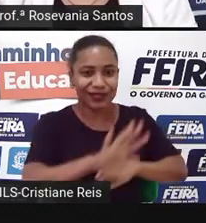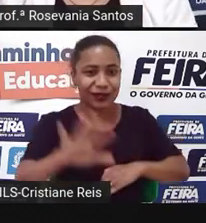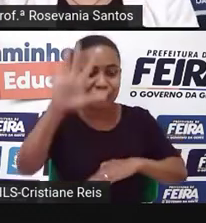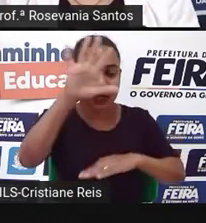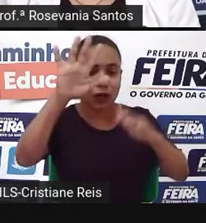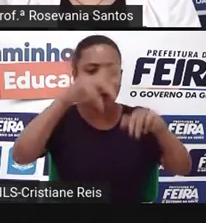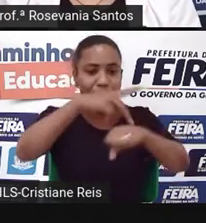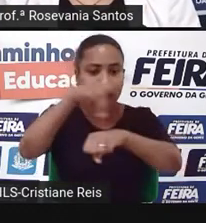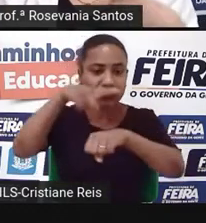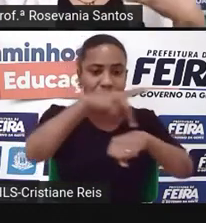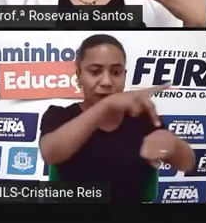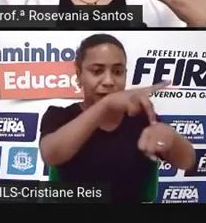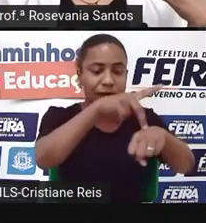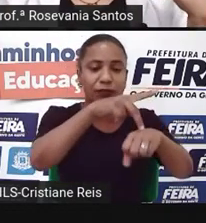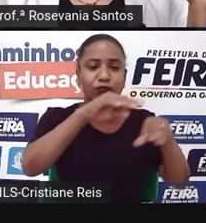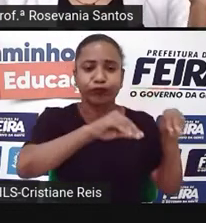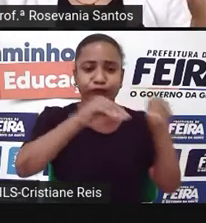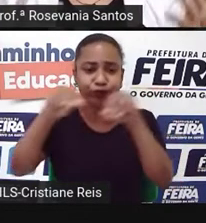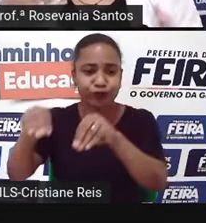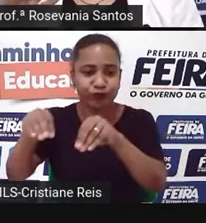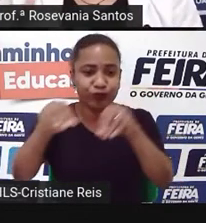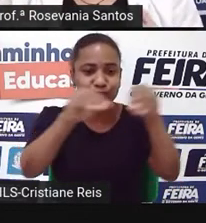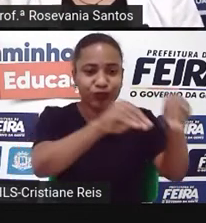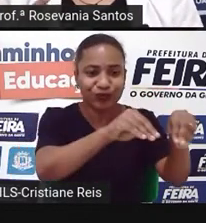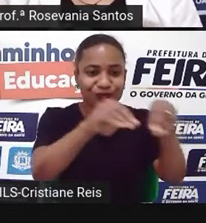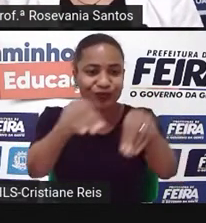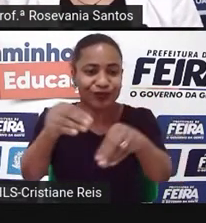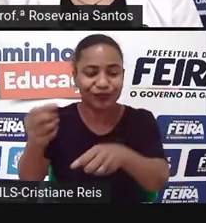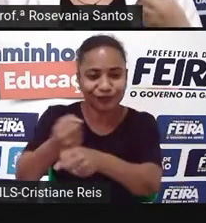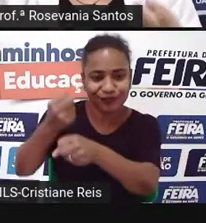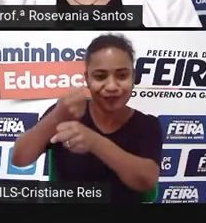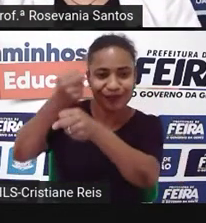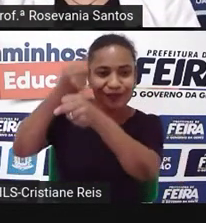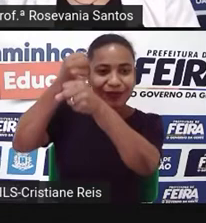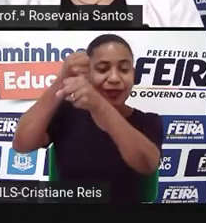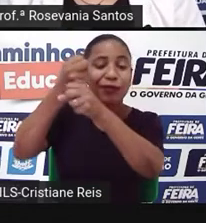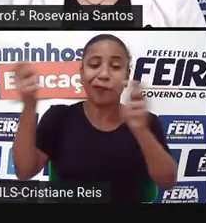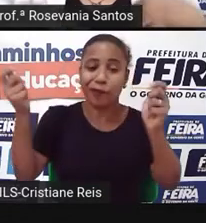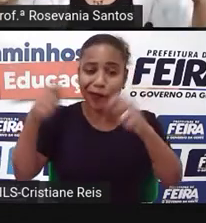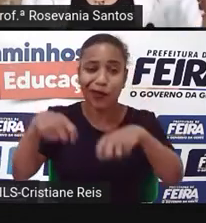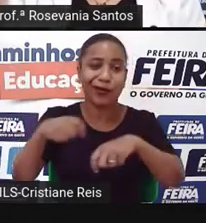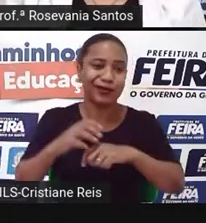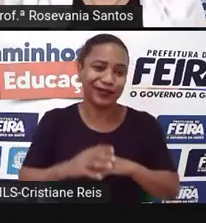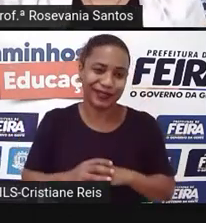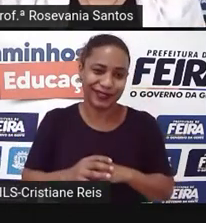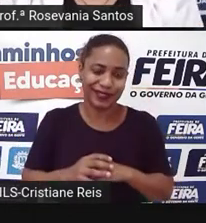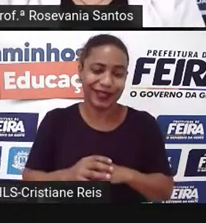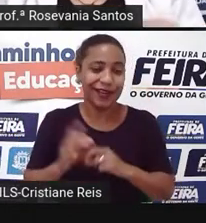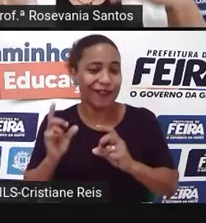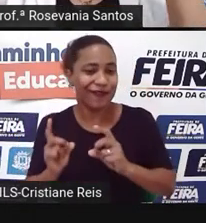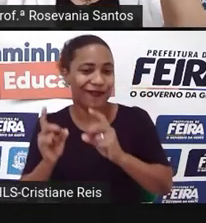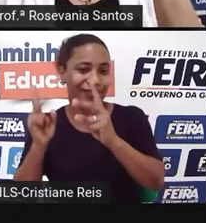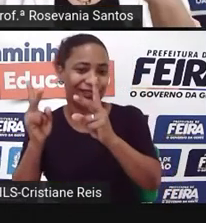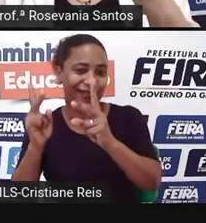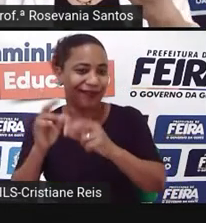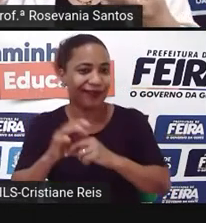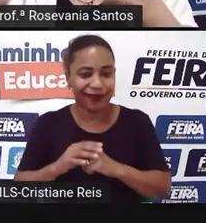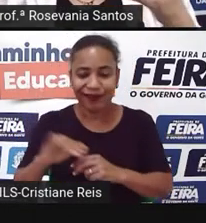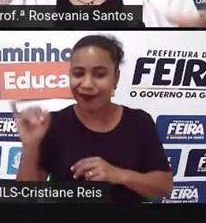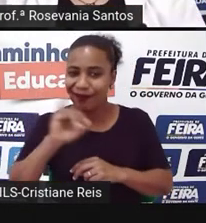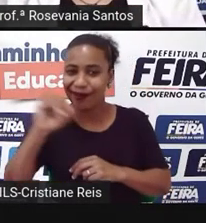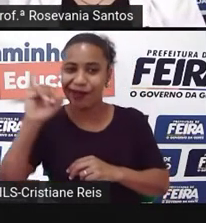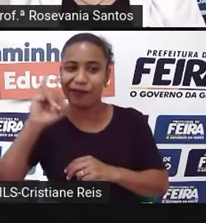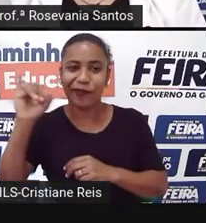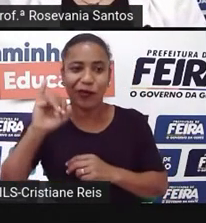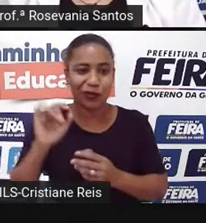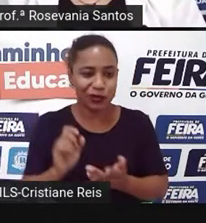nesses países, onde eu vou poder, né? Embora dizer assim, importar produtos, impor as tarifas, essa